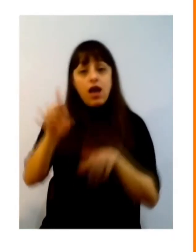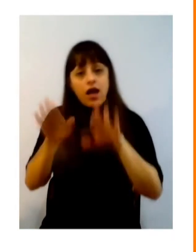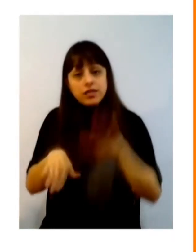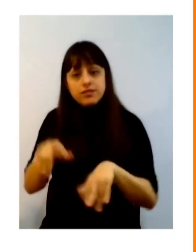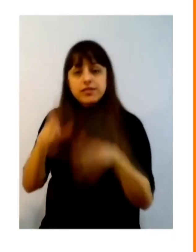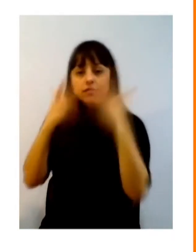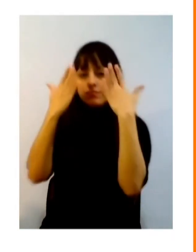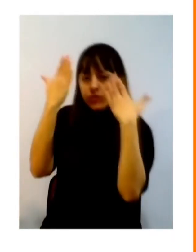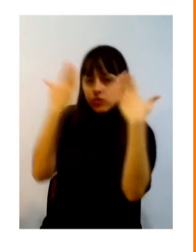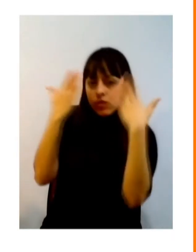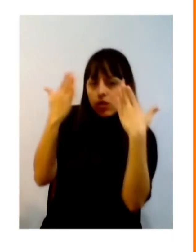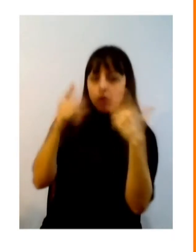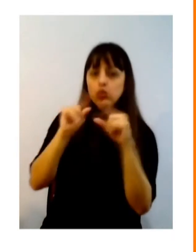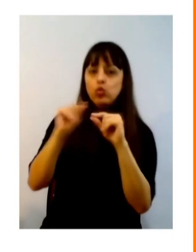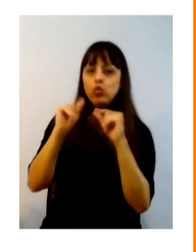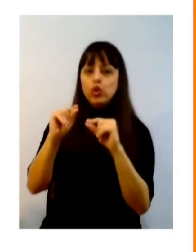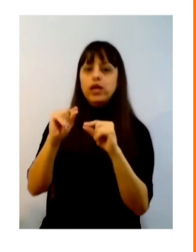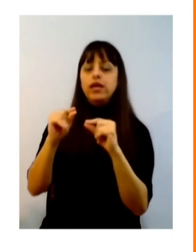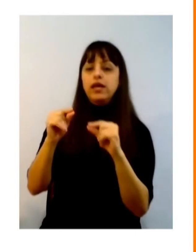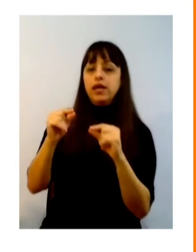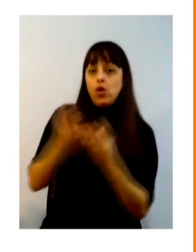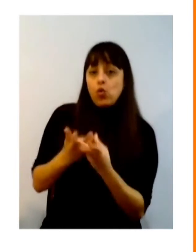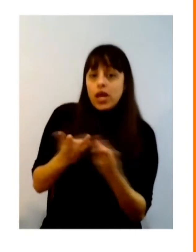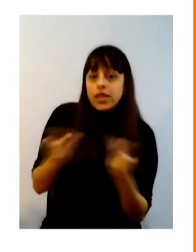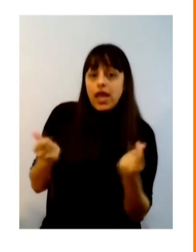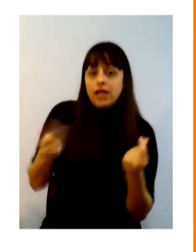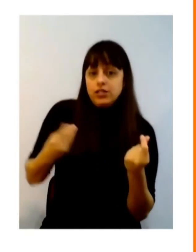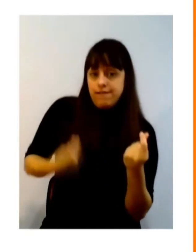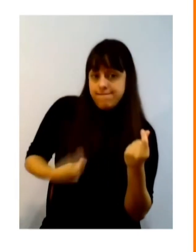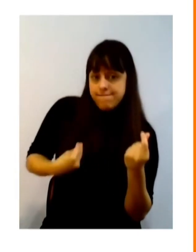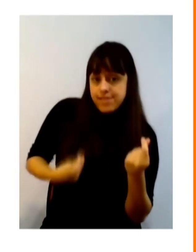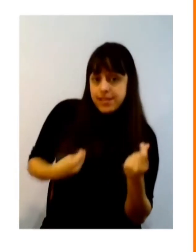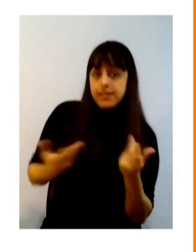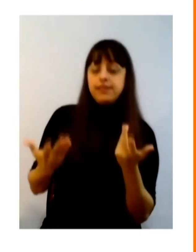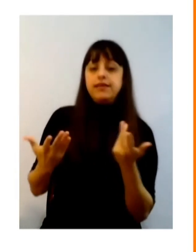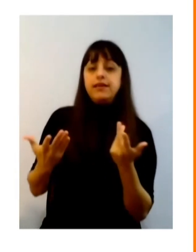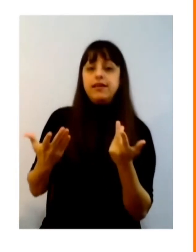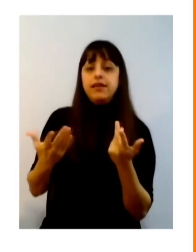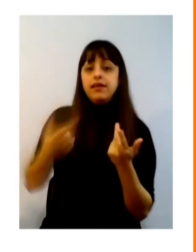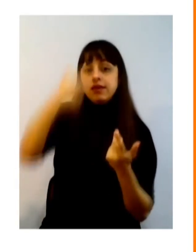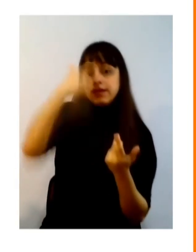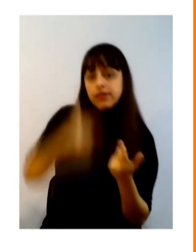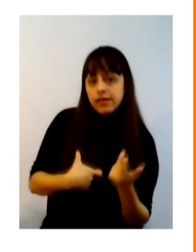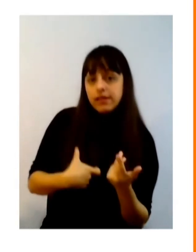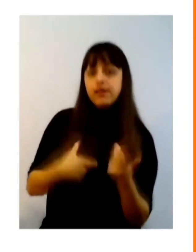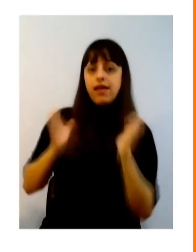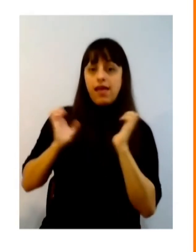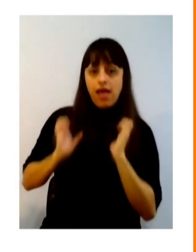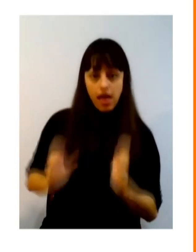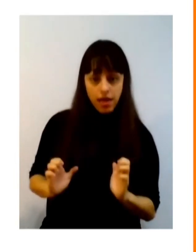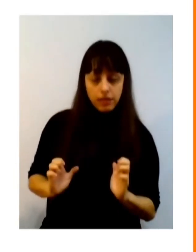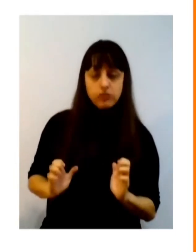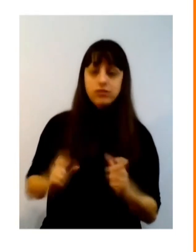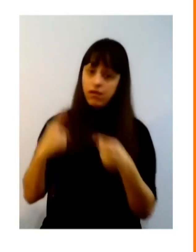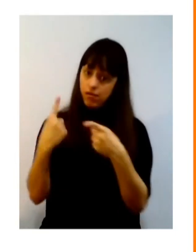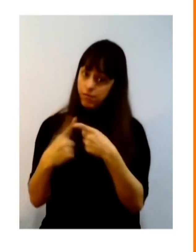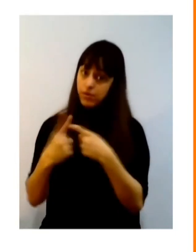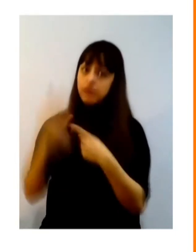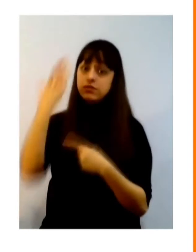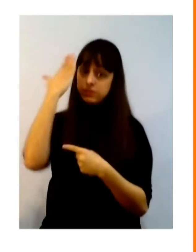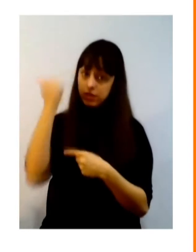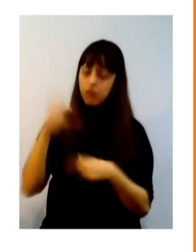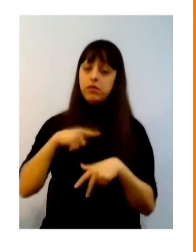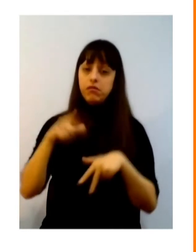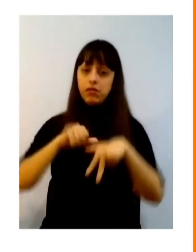formamos o seu caráter e psicologia na sua ética na sua vida claro, porque nós temos que